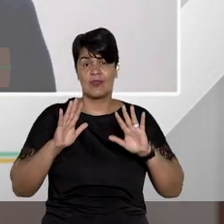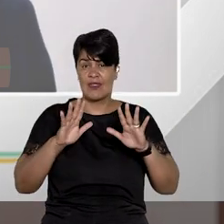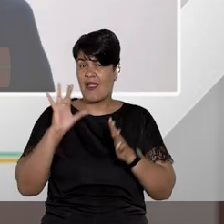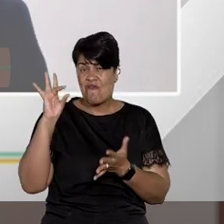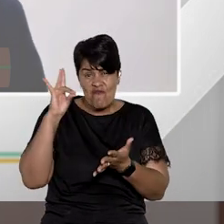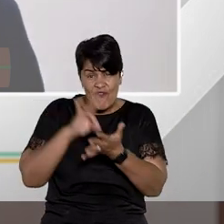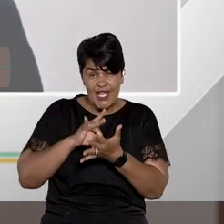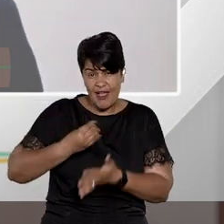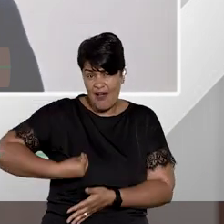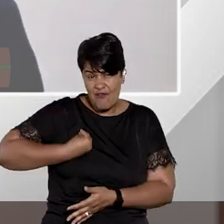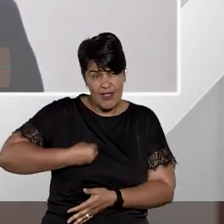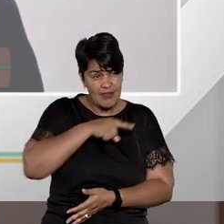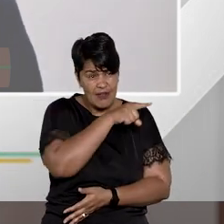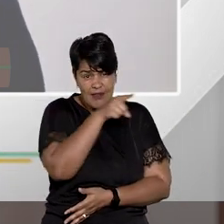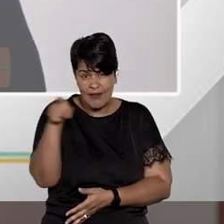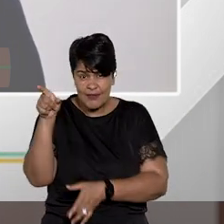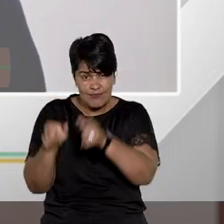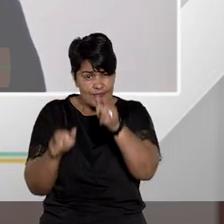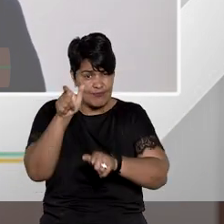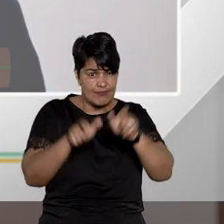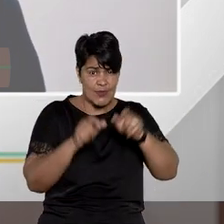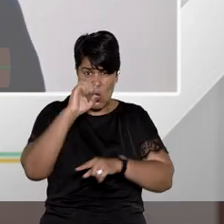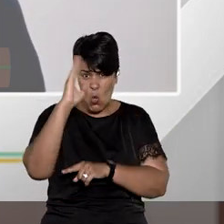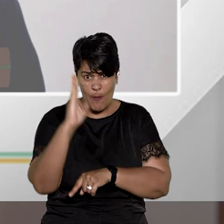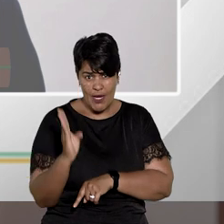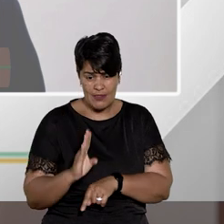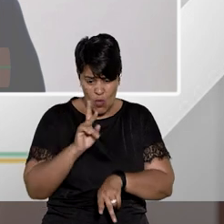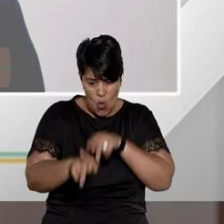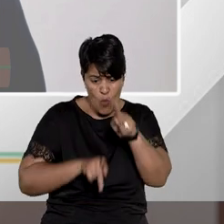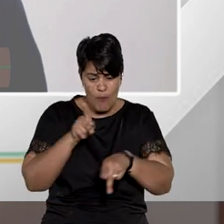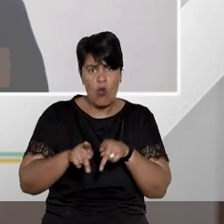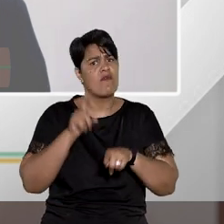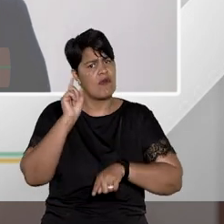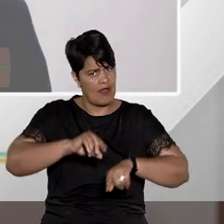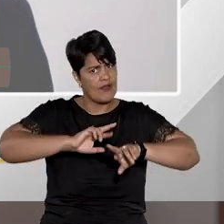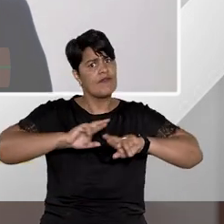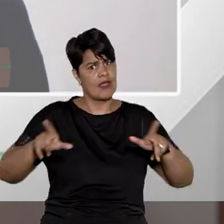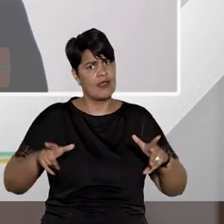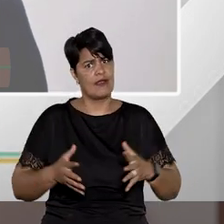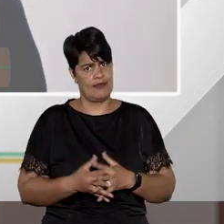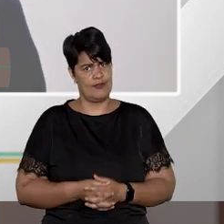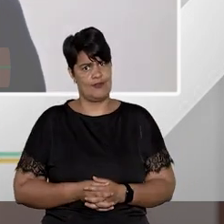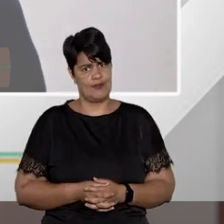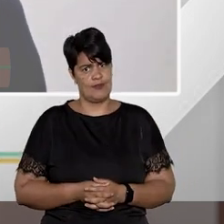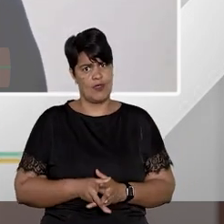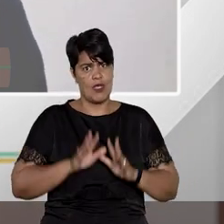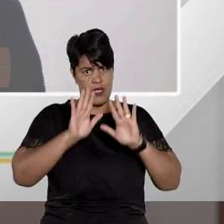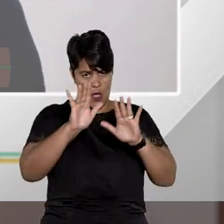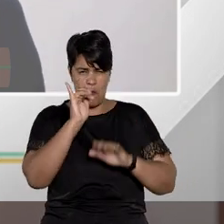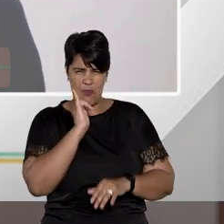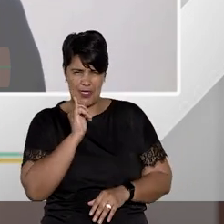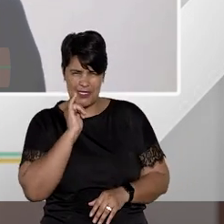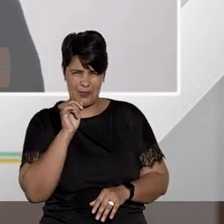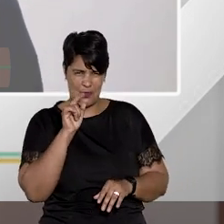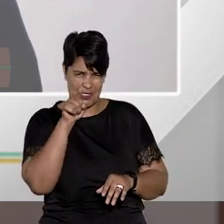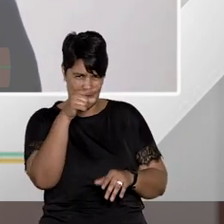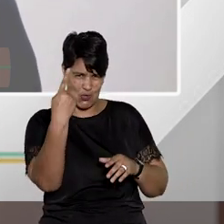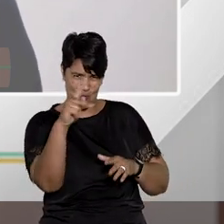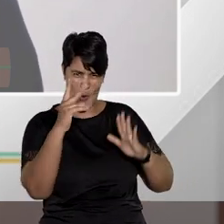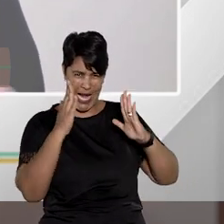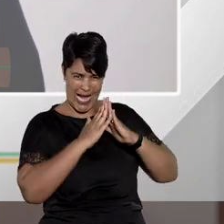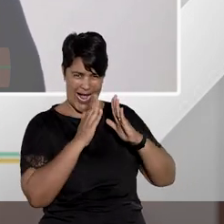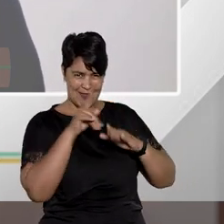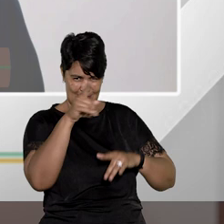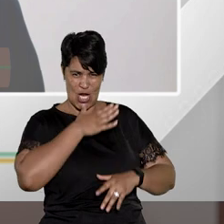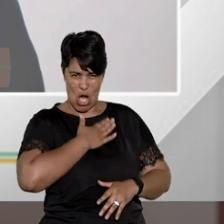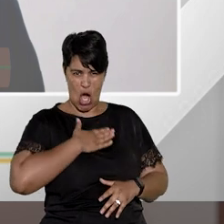Fátima é muito diferente eu não sei se você na sua casa gosta de mandioca lá em casa eu como mandioca